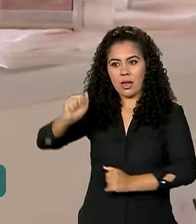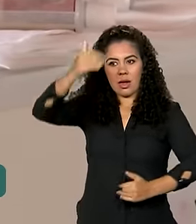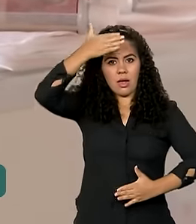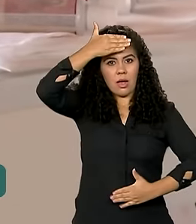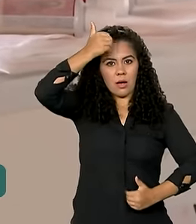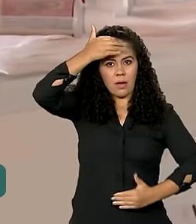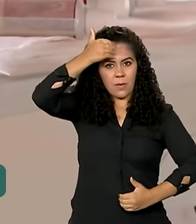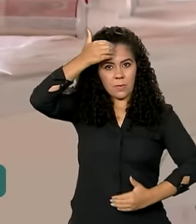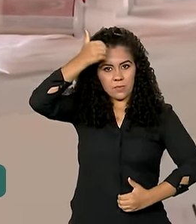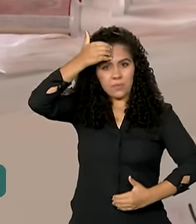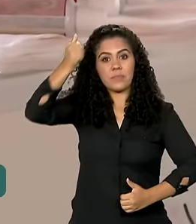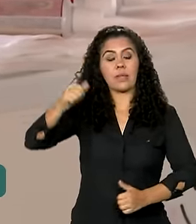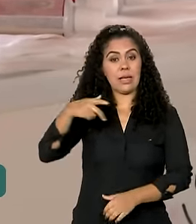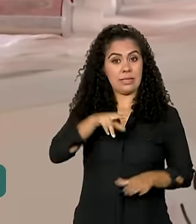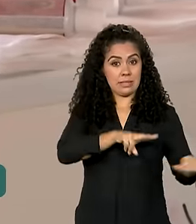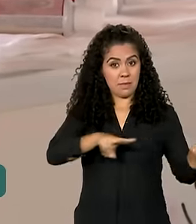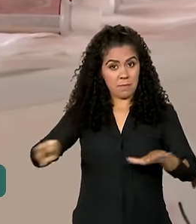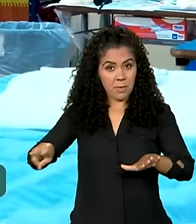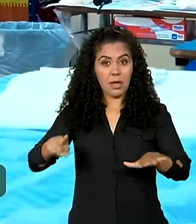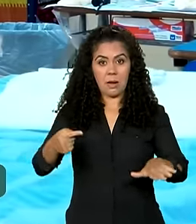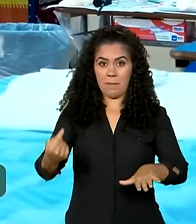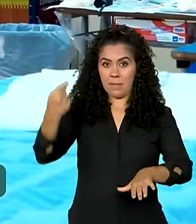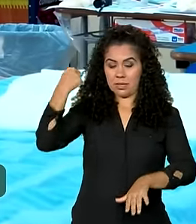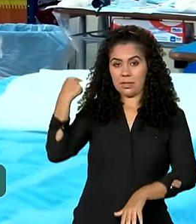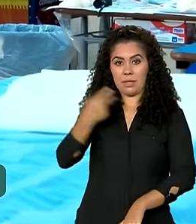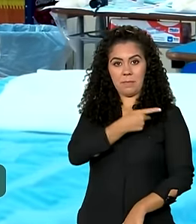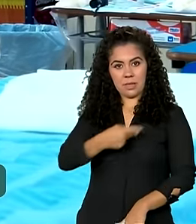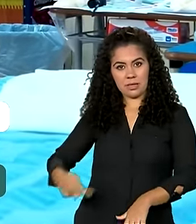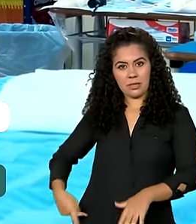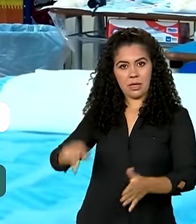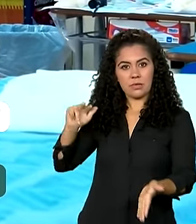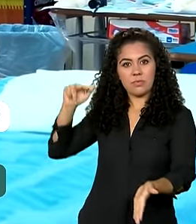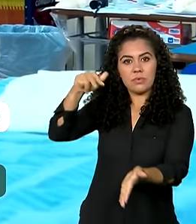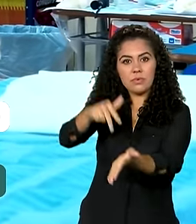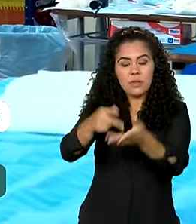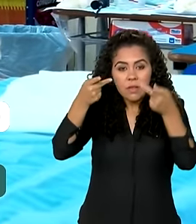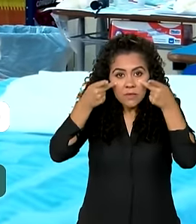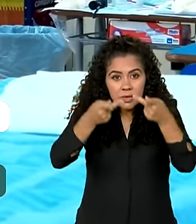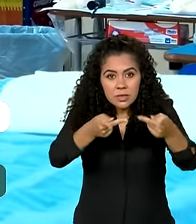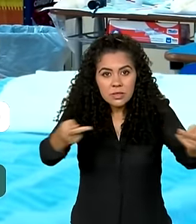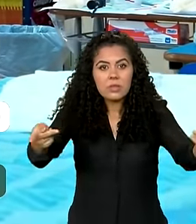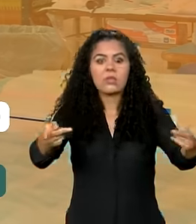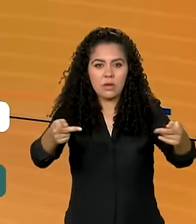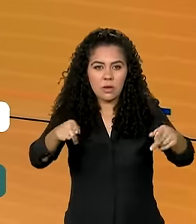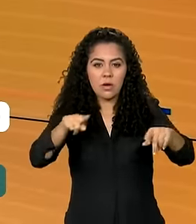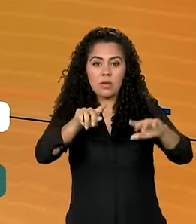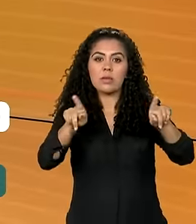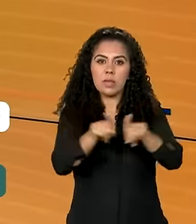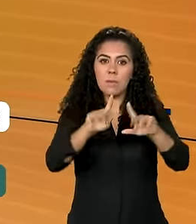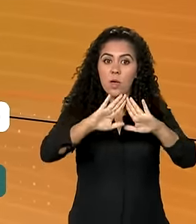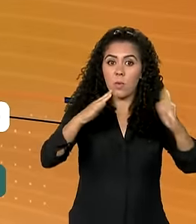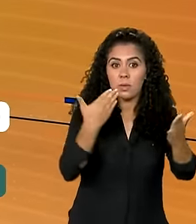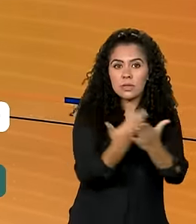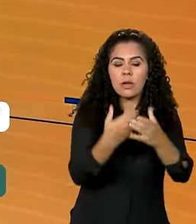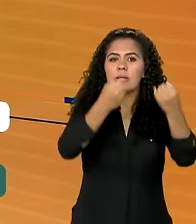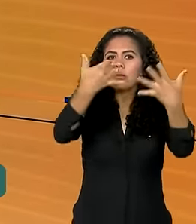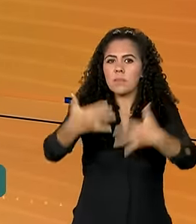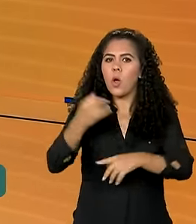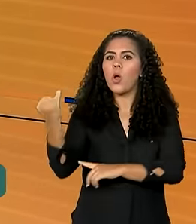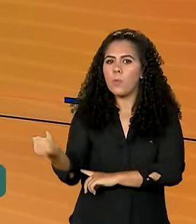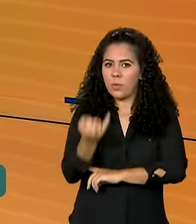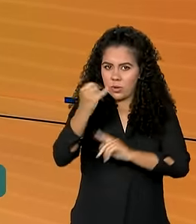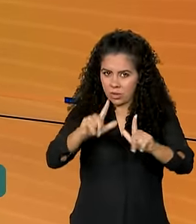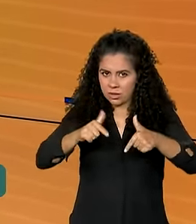Lula esteve por lá na semana passada. Ele também fez uma visita a uma instituição de ensino da cidade e destacou a importância da